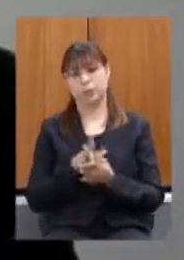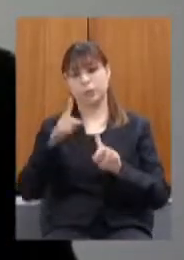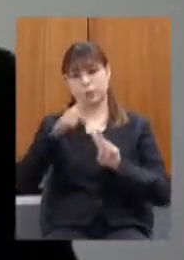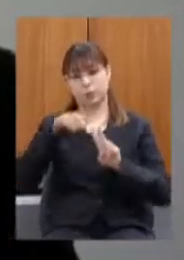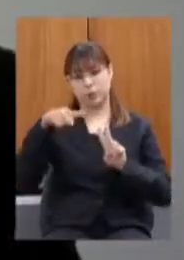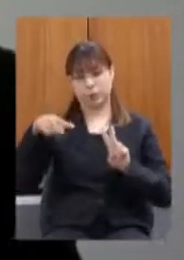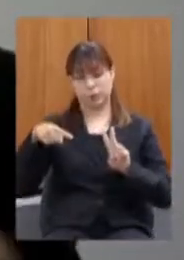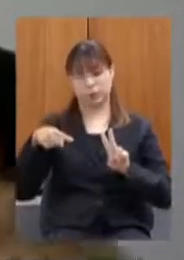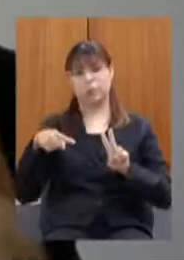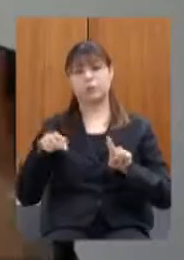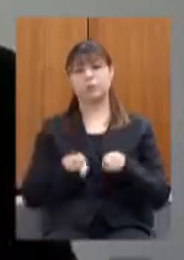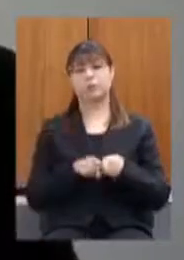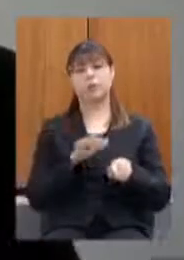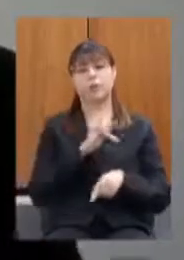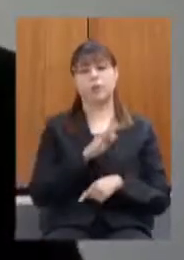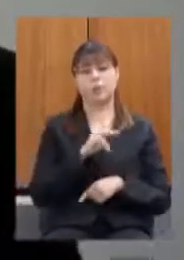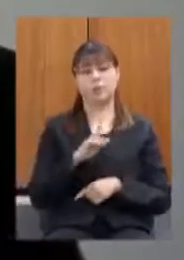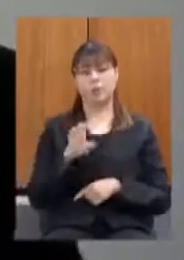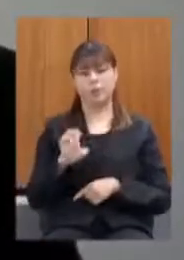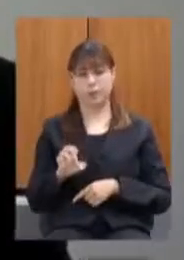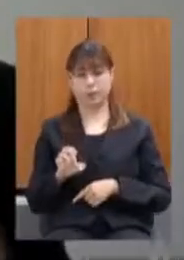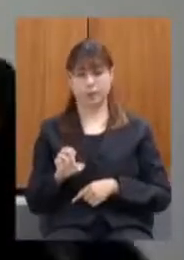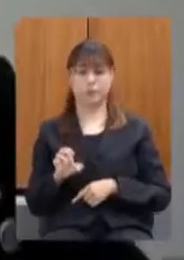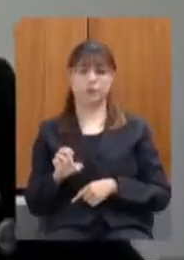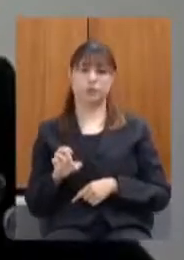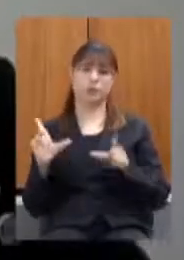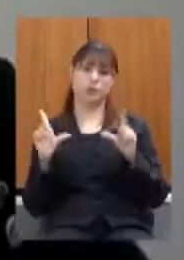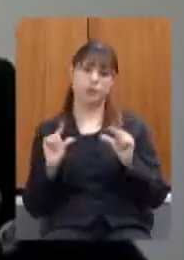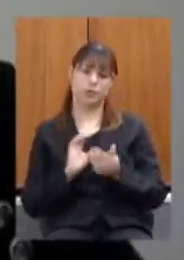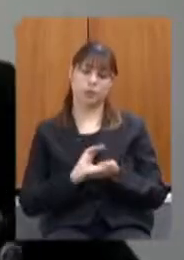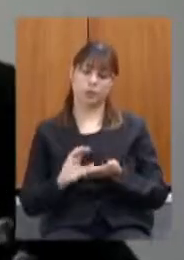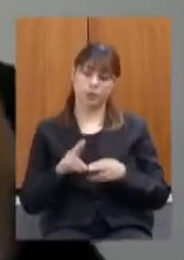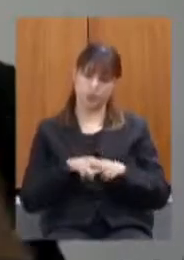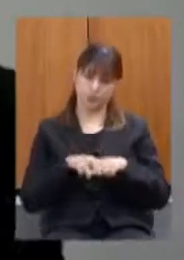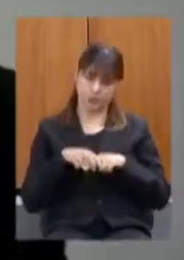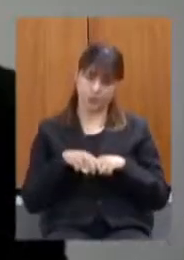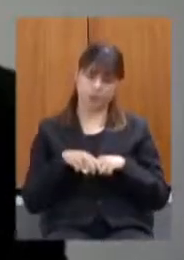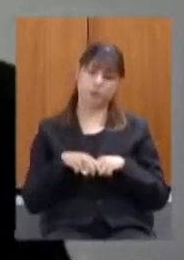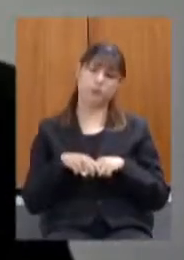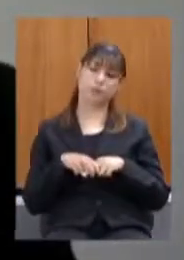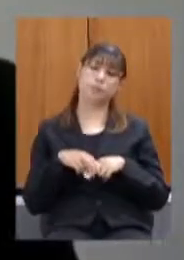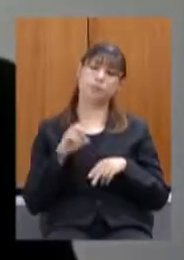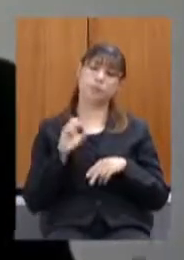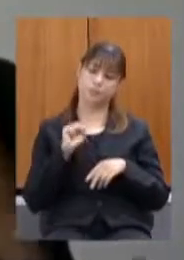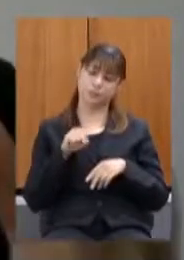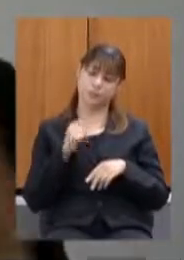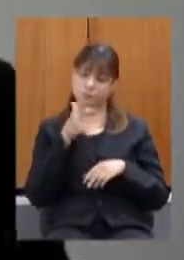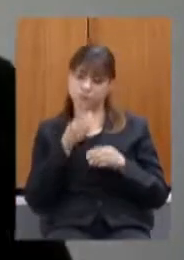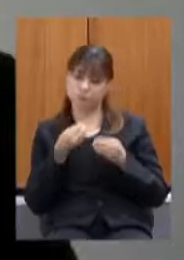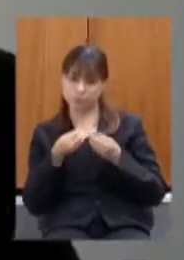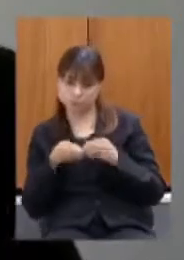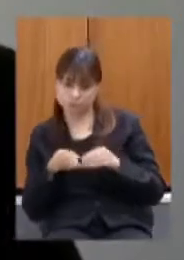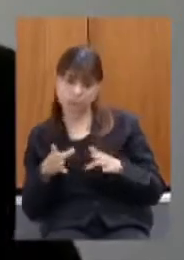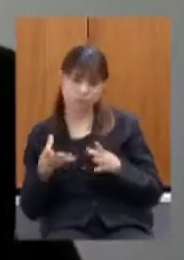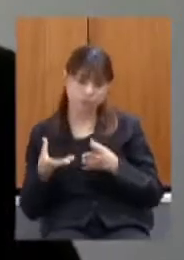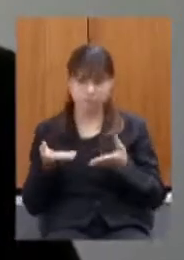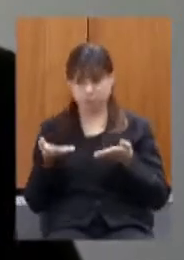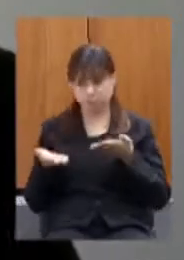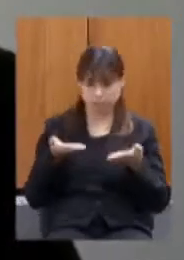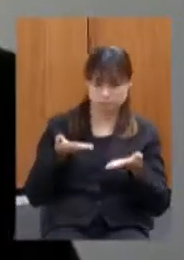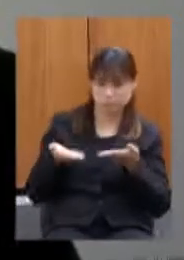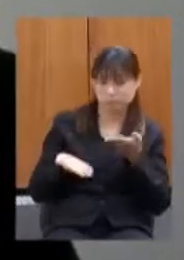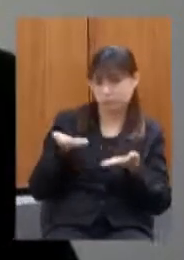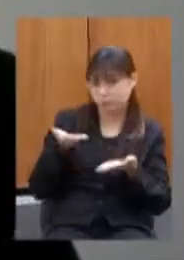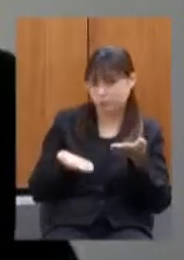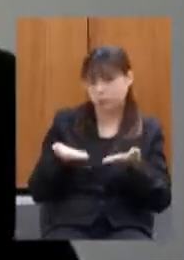a perda também do FPE uma vez que houve queda de arrecadação em função disso então sim houve uma compensação lembrando que o Estado abriu o seu